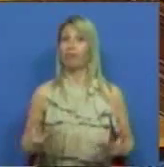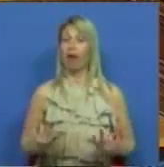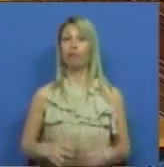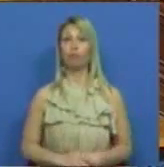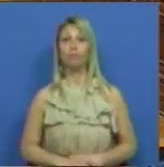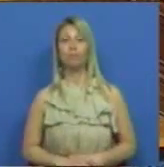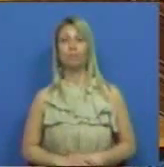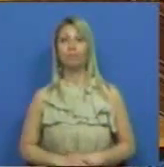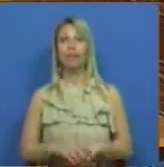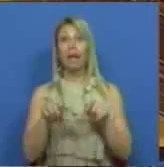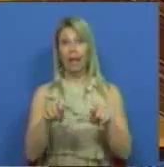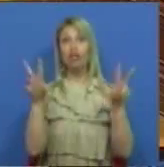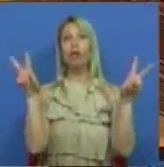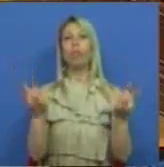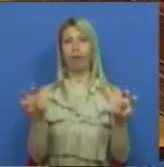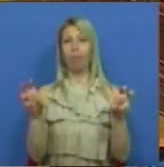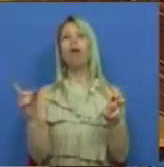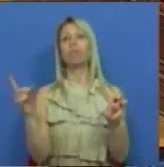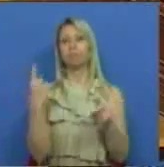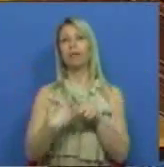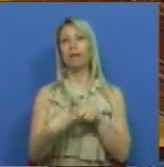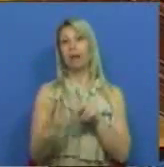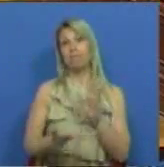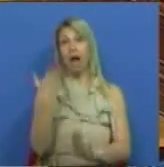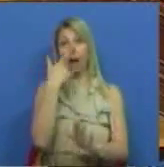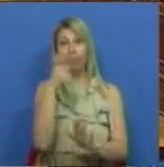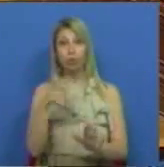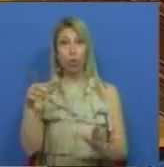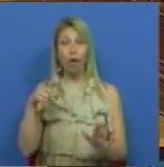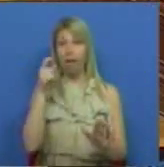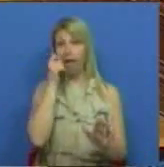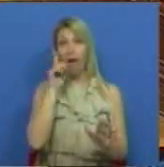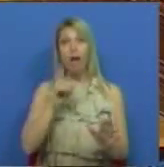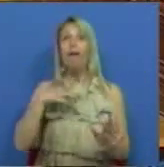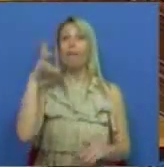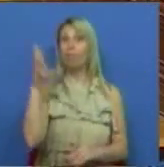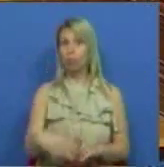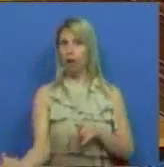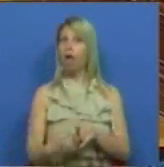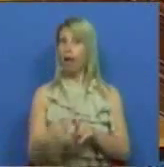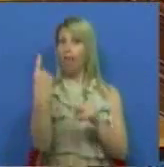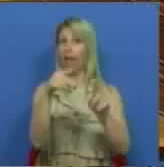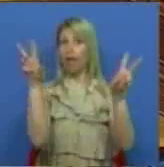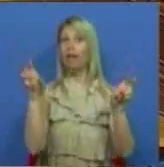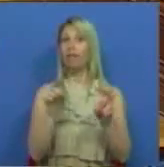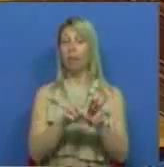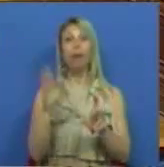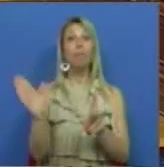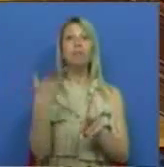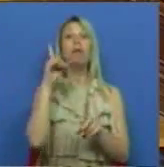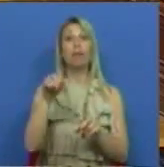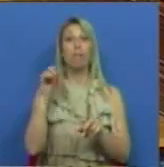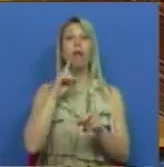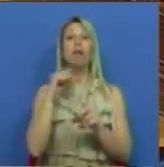este é o tema que interessa aos portugueses e portuguesas e particularmente às novas gerações,